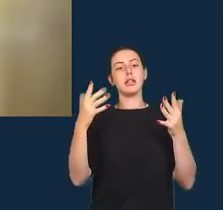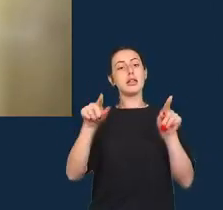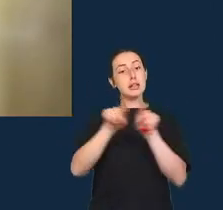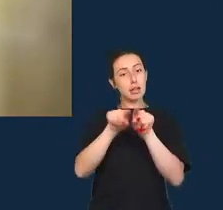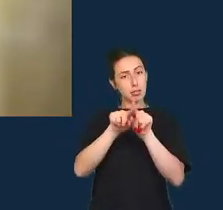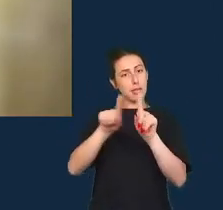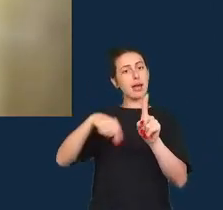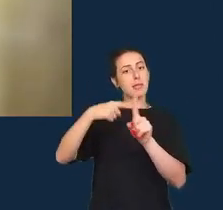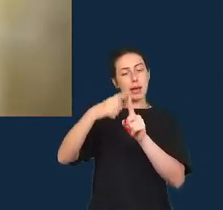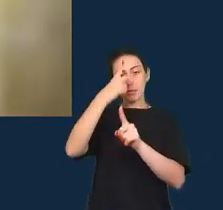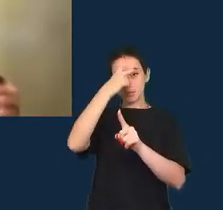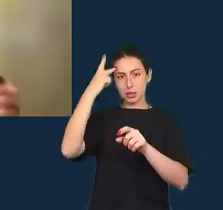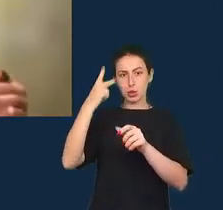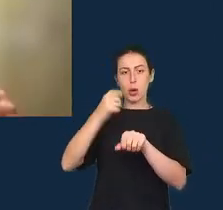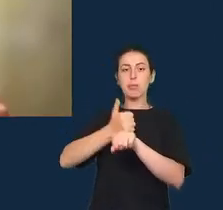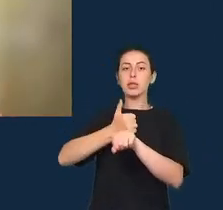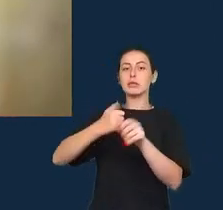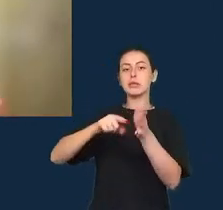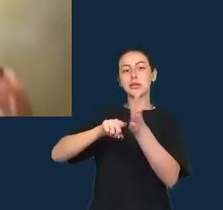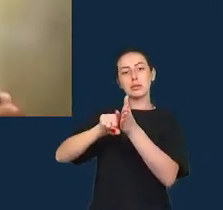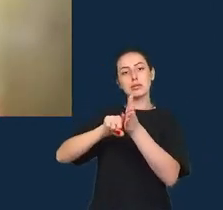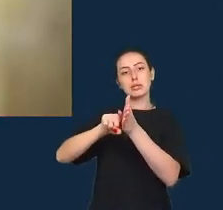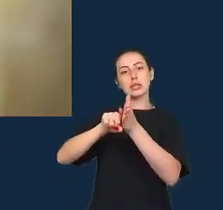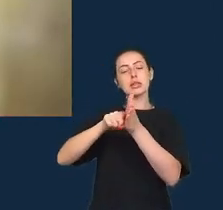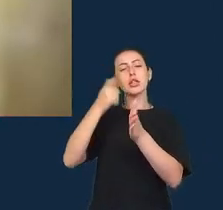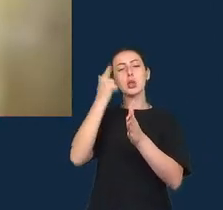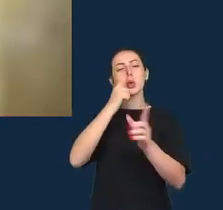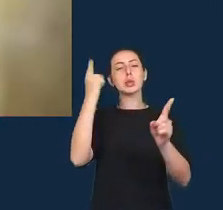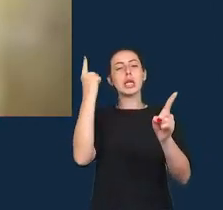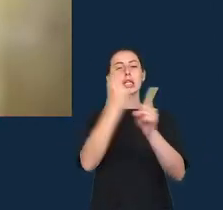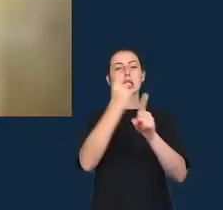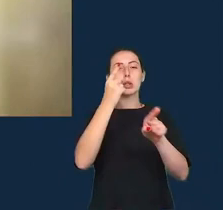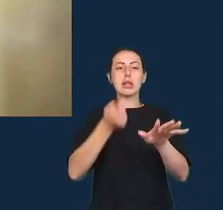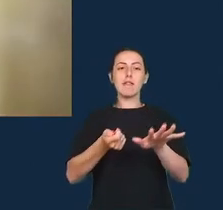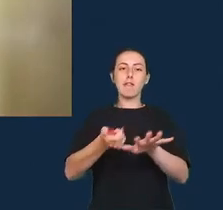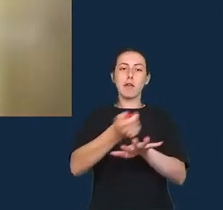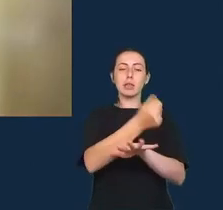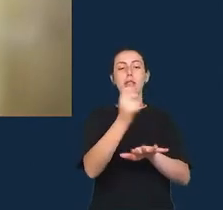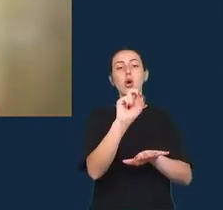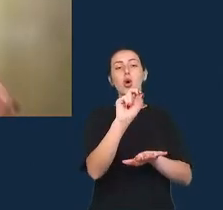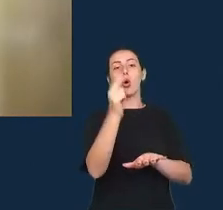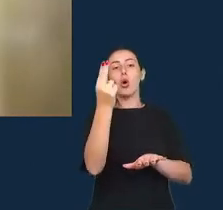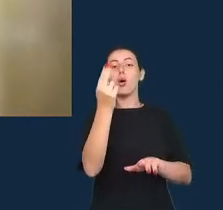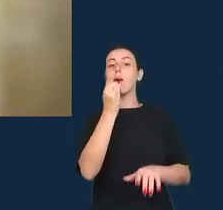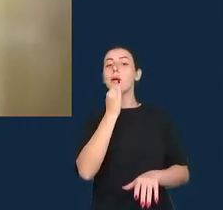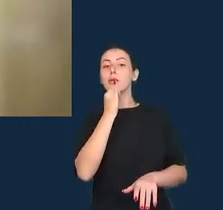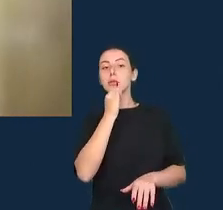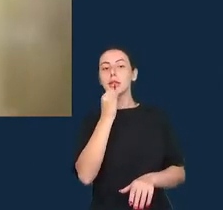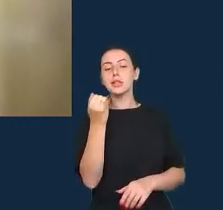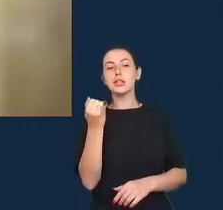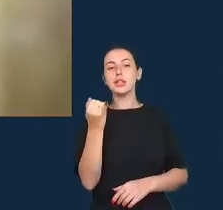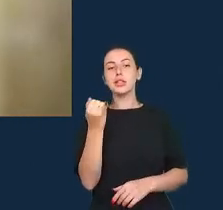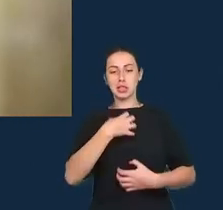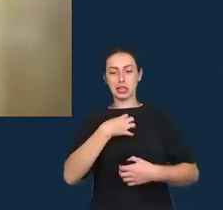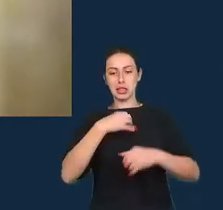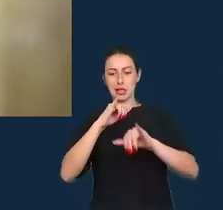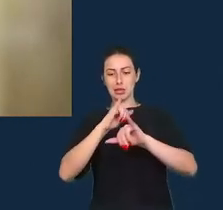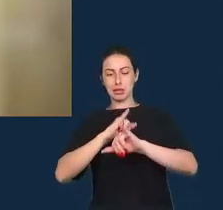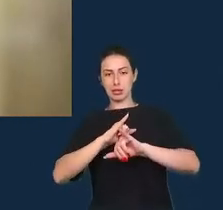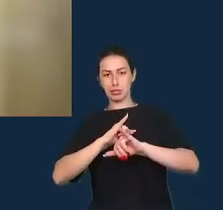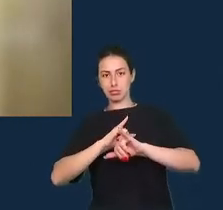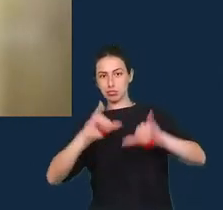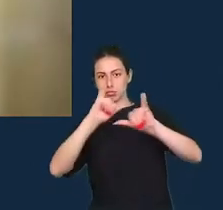descobrirem fake news e outros transtornos de informação que oferecem então receitas